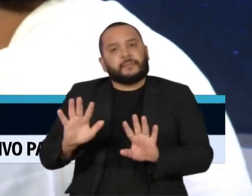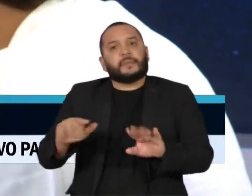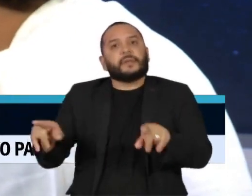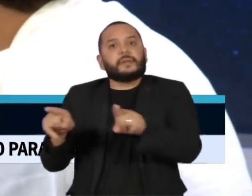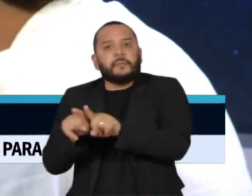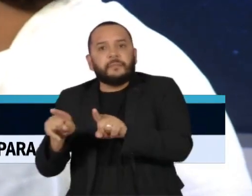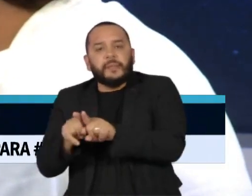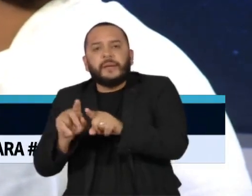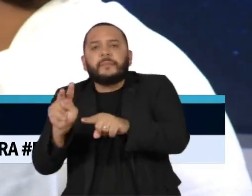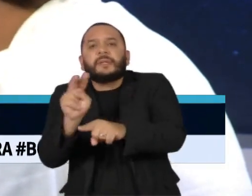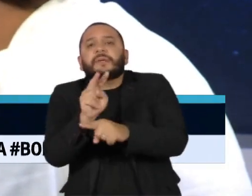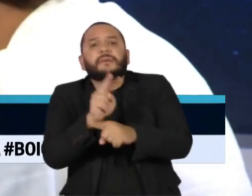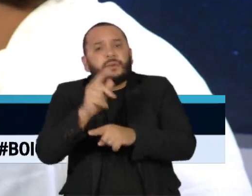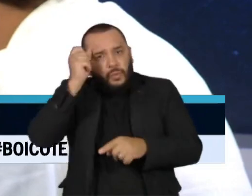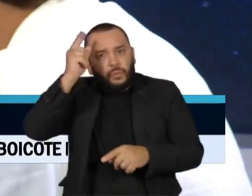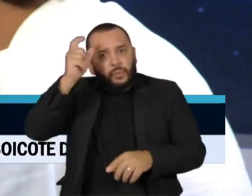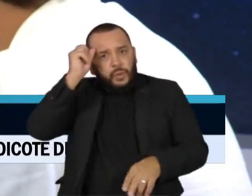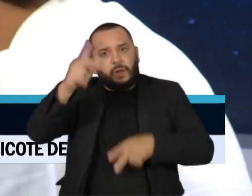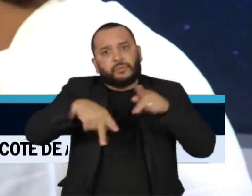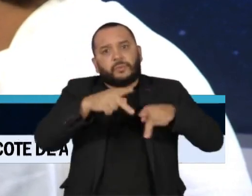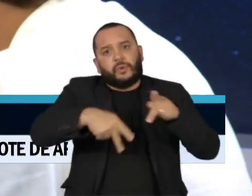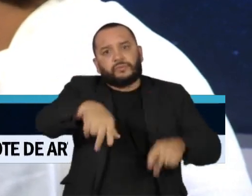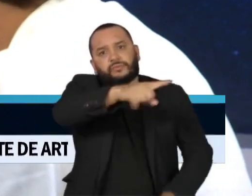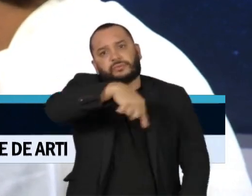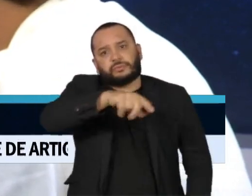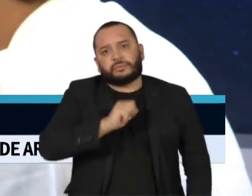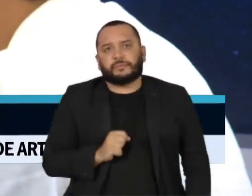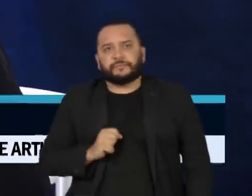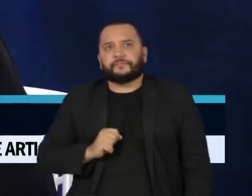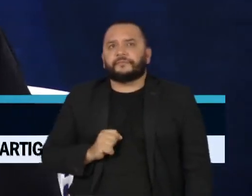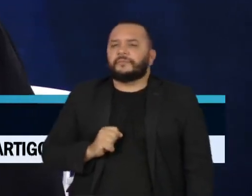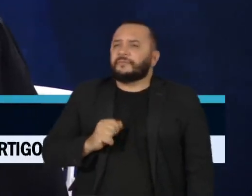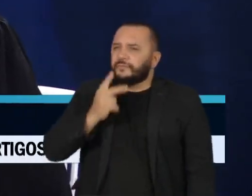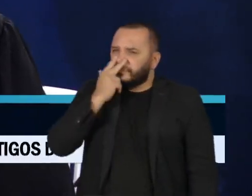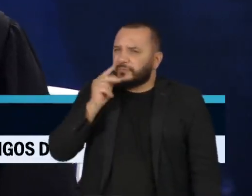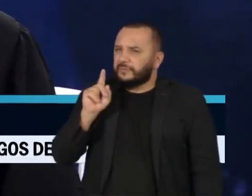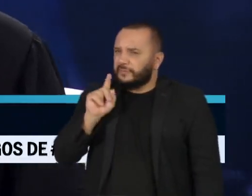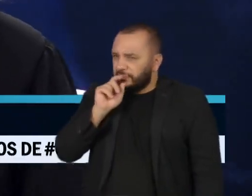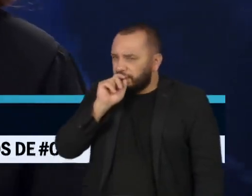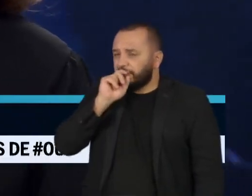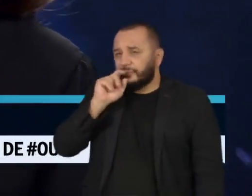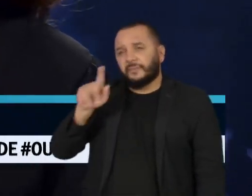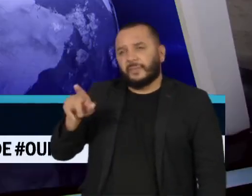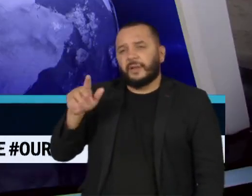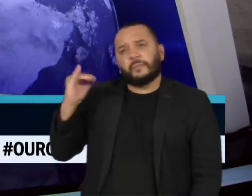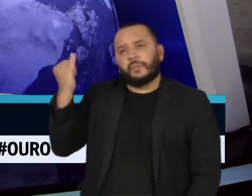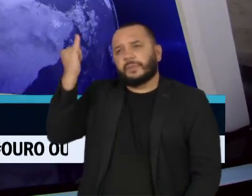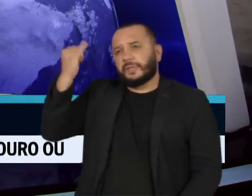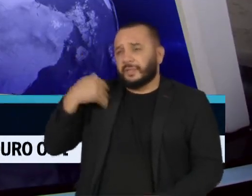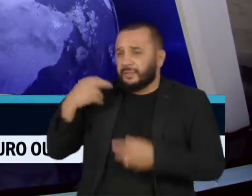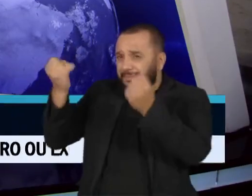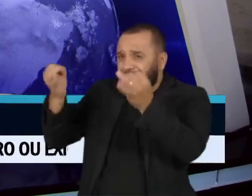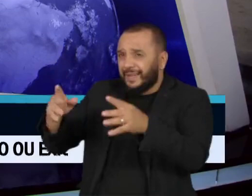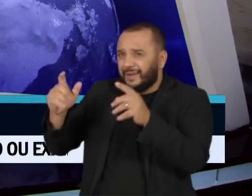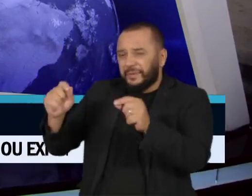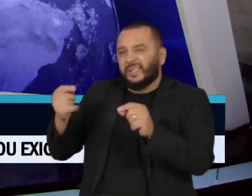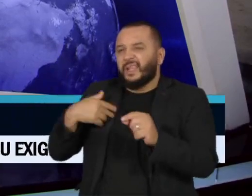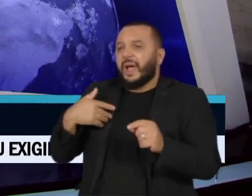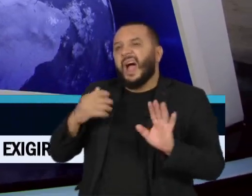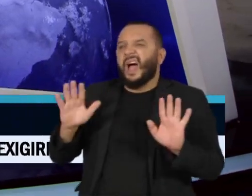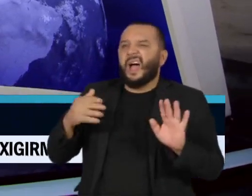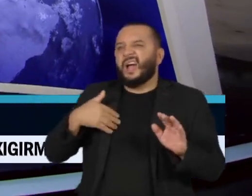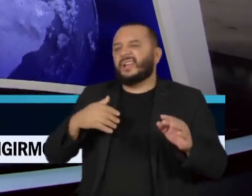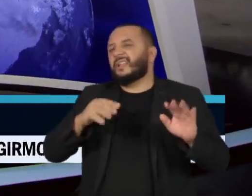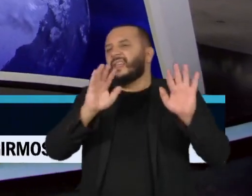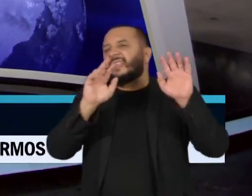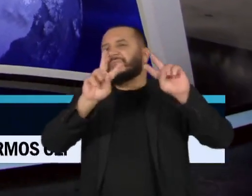cultural desses povos. Eu acho que vale, doutor Gonzalo, chamar a atenção de quem acha que esse assunto ainda é distante do seu universo,